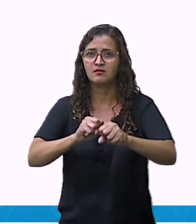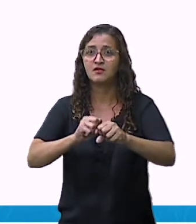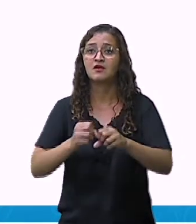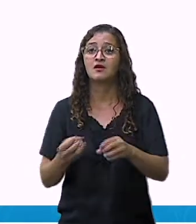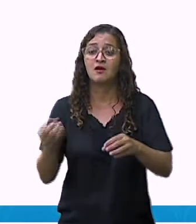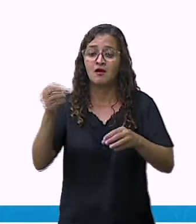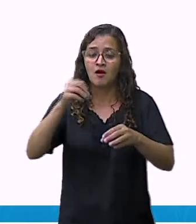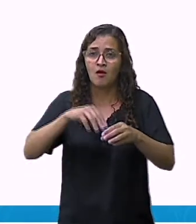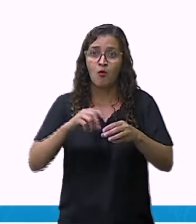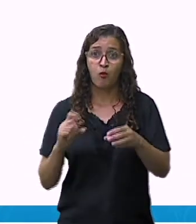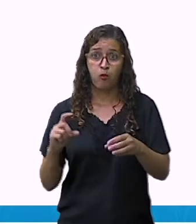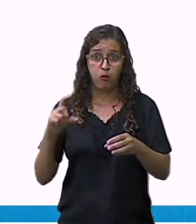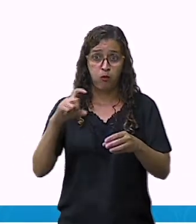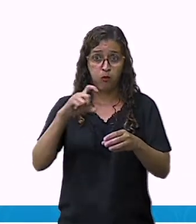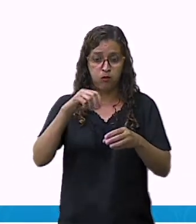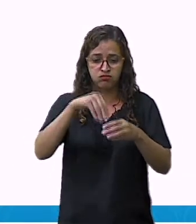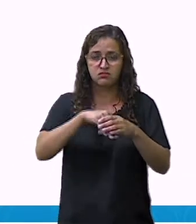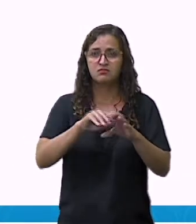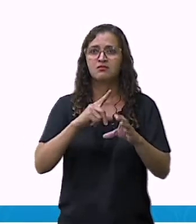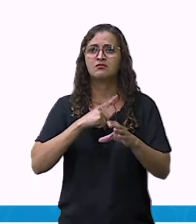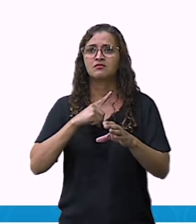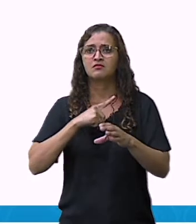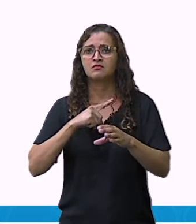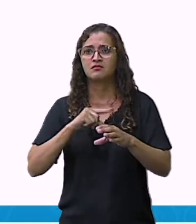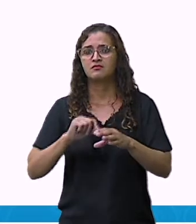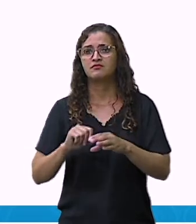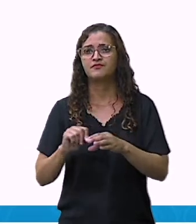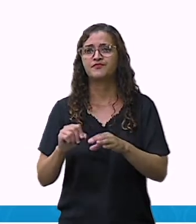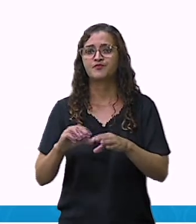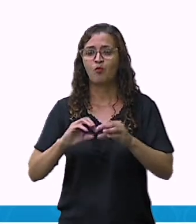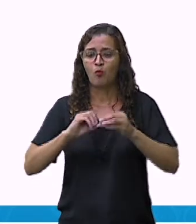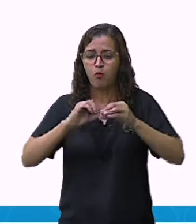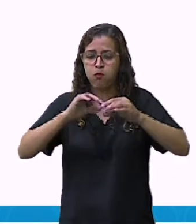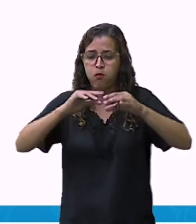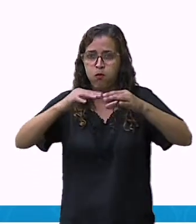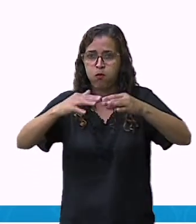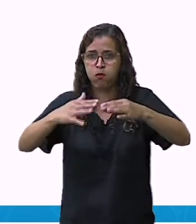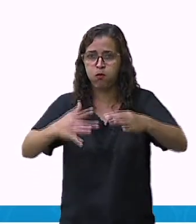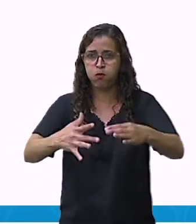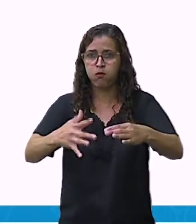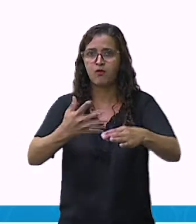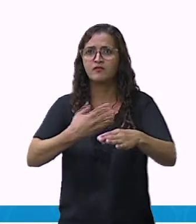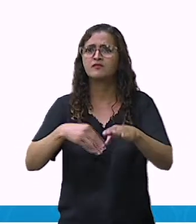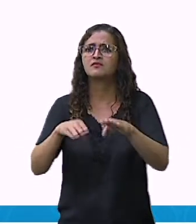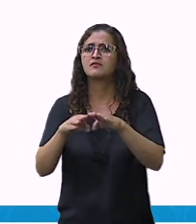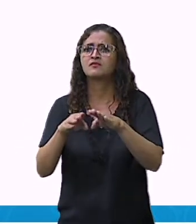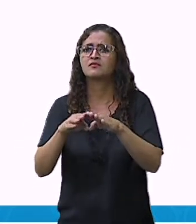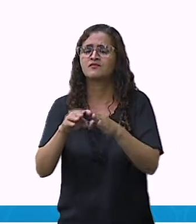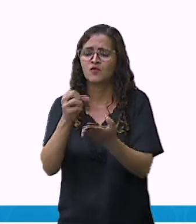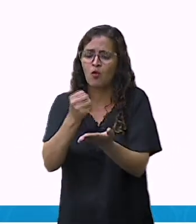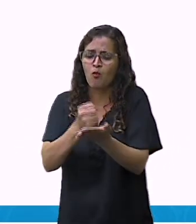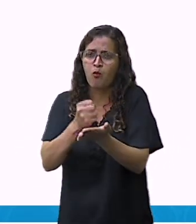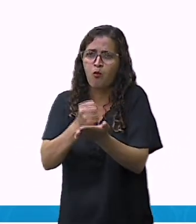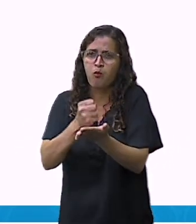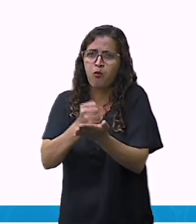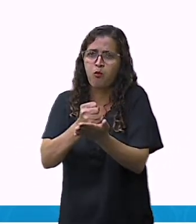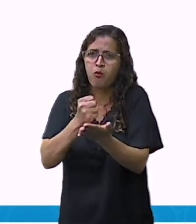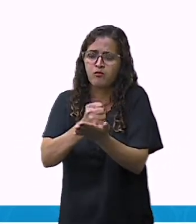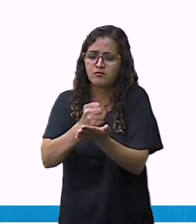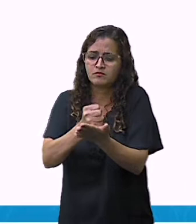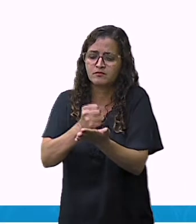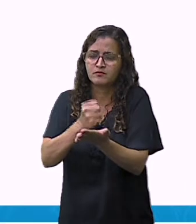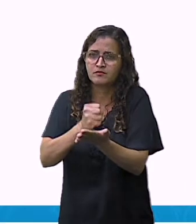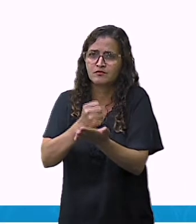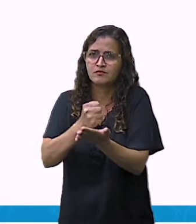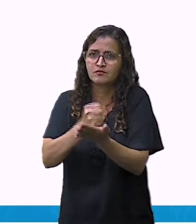os fungos. Fazem parte da fabricação de remédios usados para